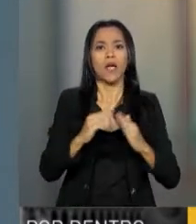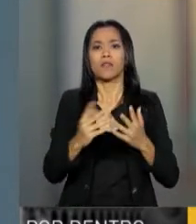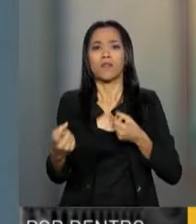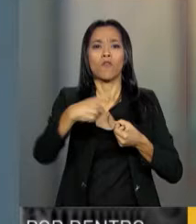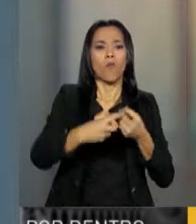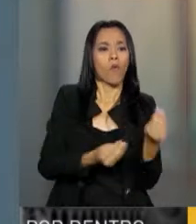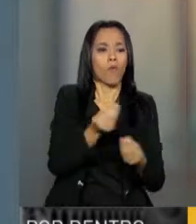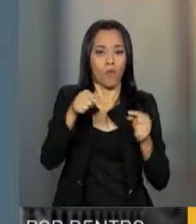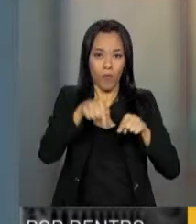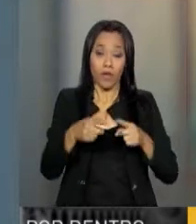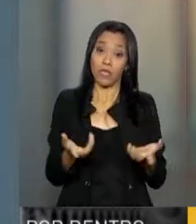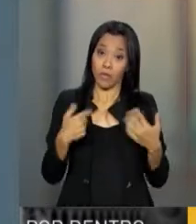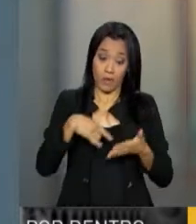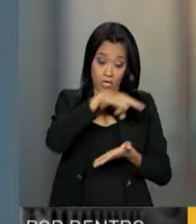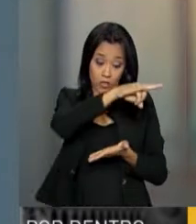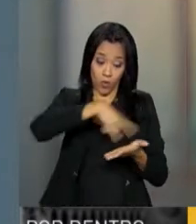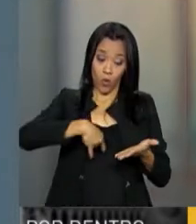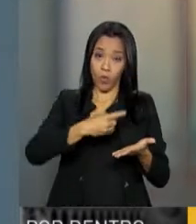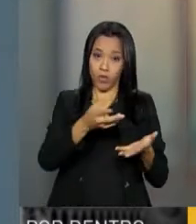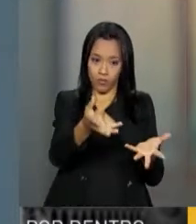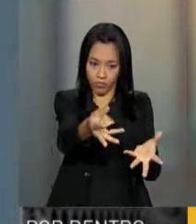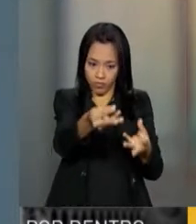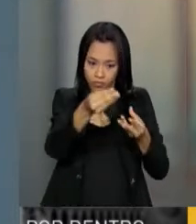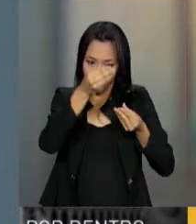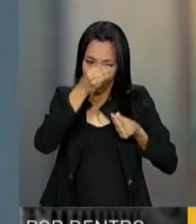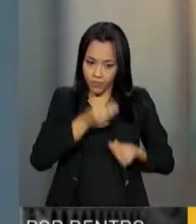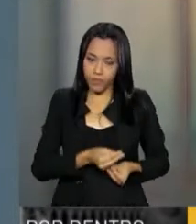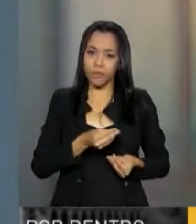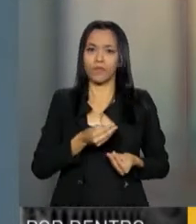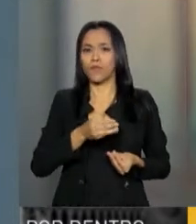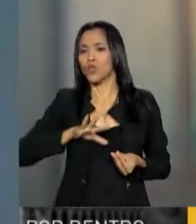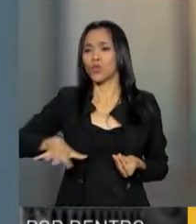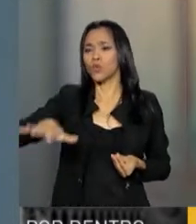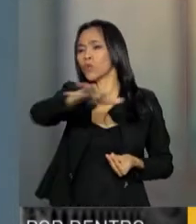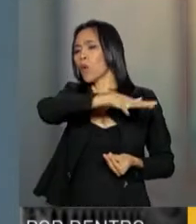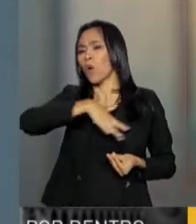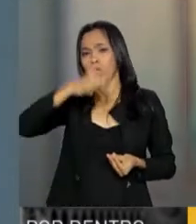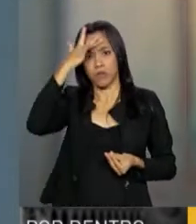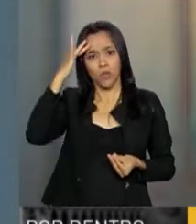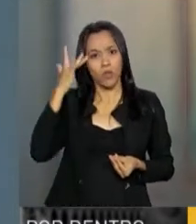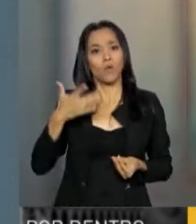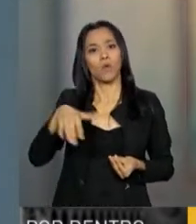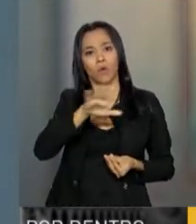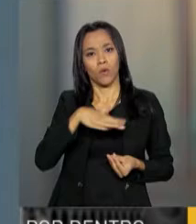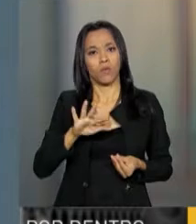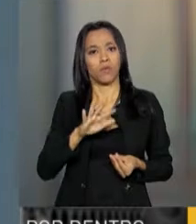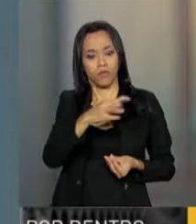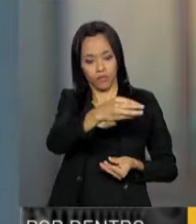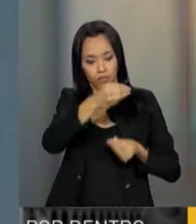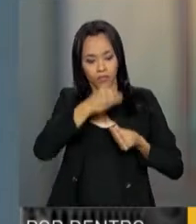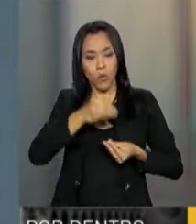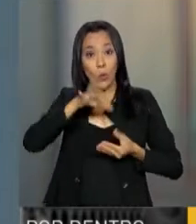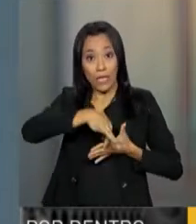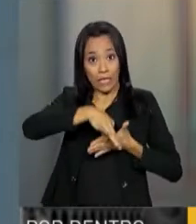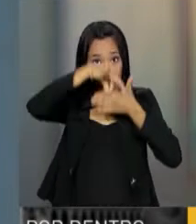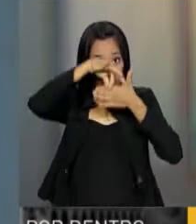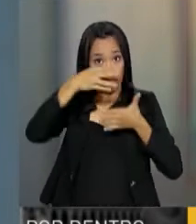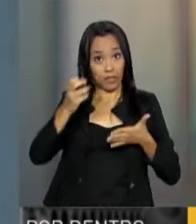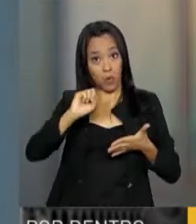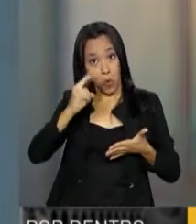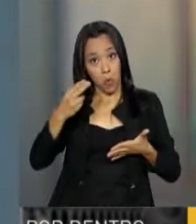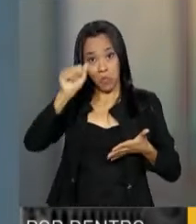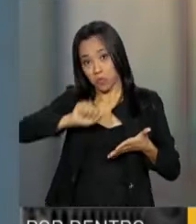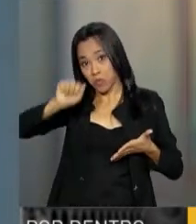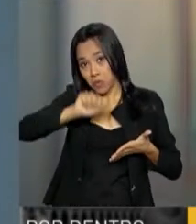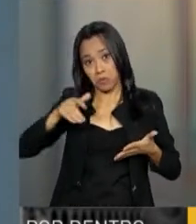documentos são coletados de todas as pessoas do grupo e pelo líder do grupo ou pela entidade